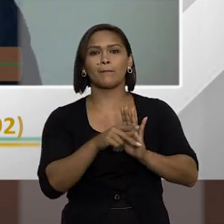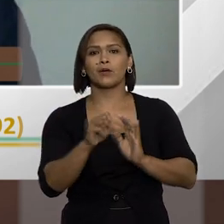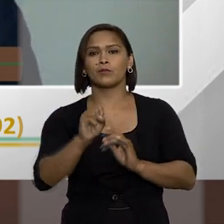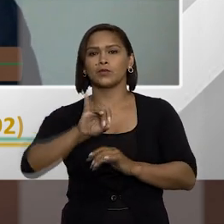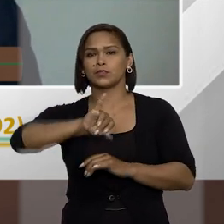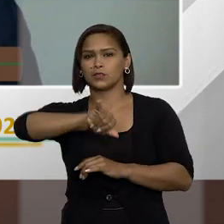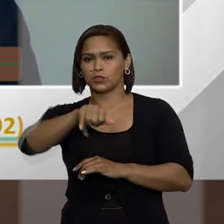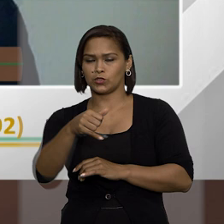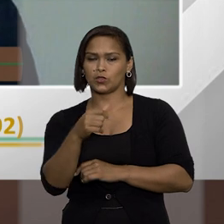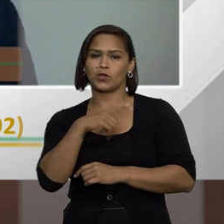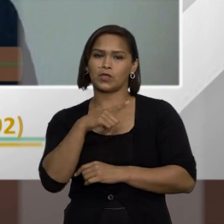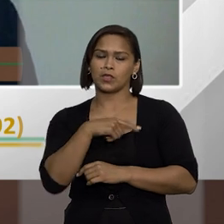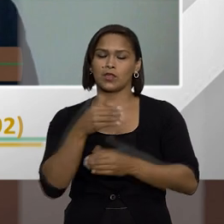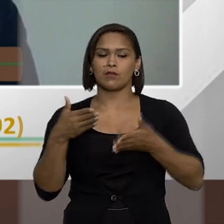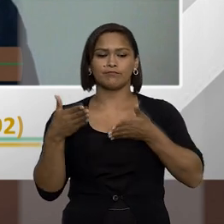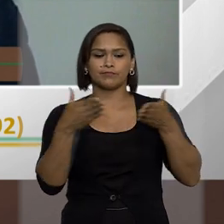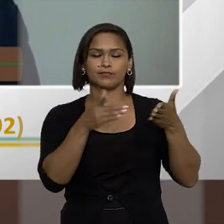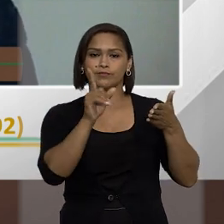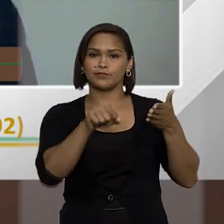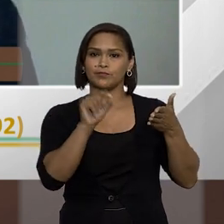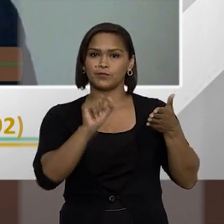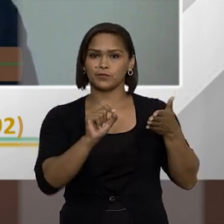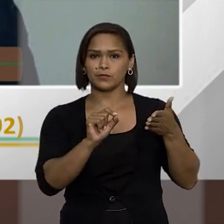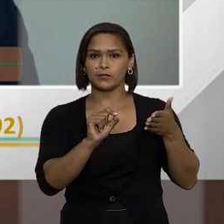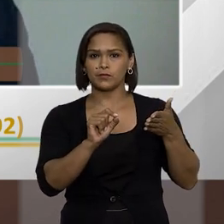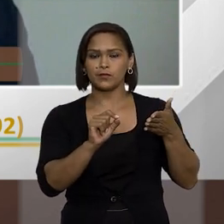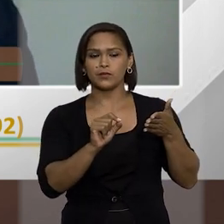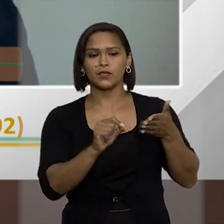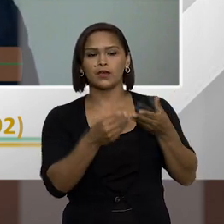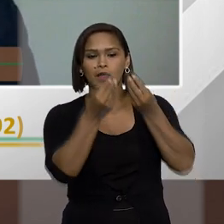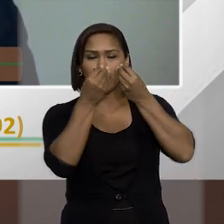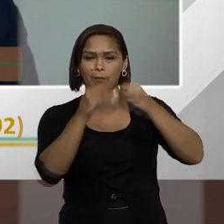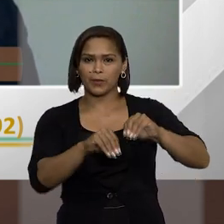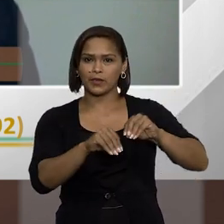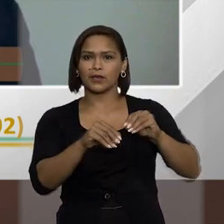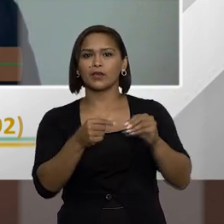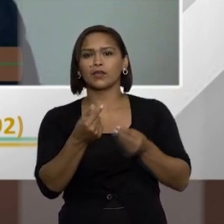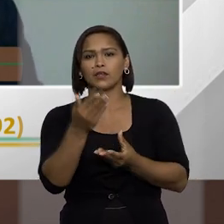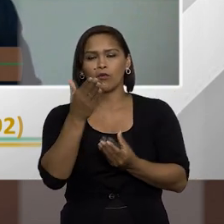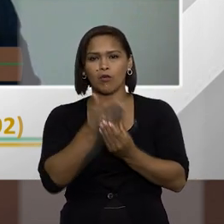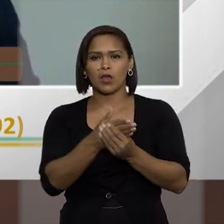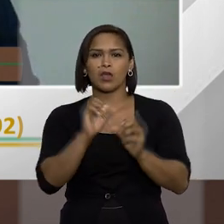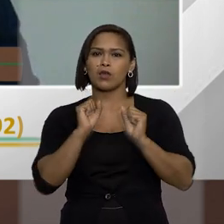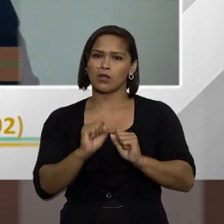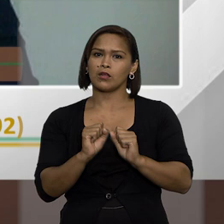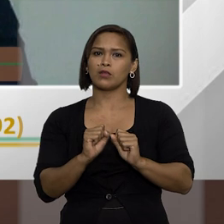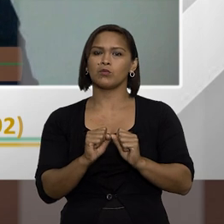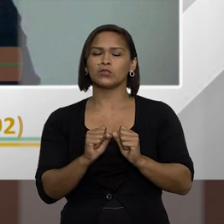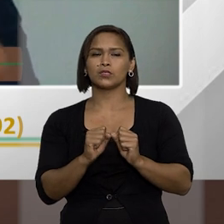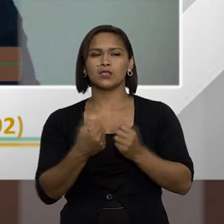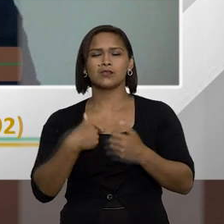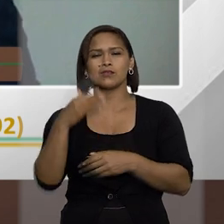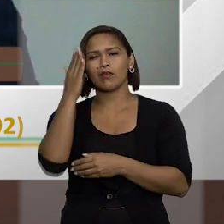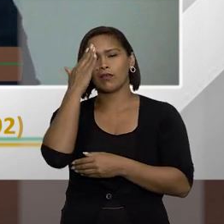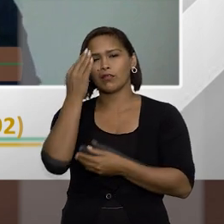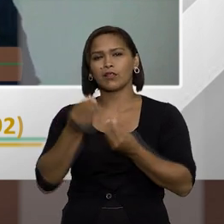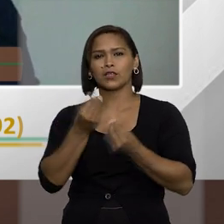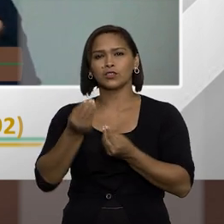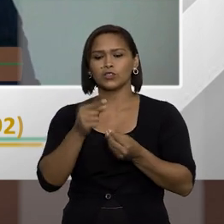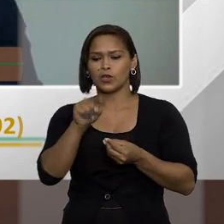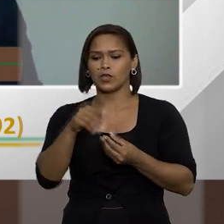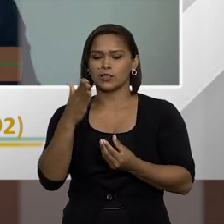Superior Tribunal de Justiça, no sentido de que o dano ao horário, ele poderia ser presumido